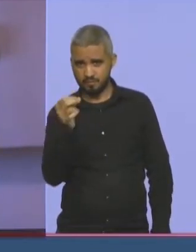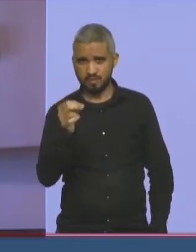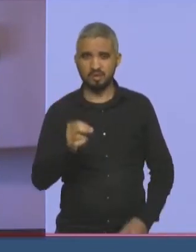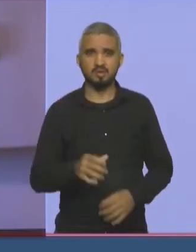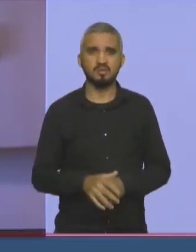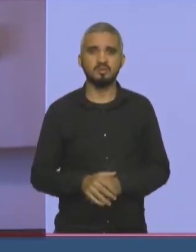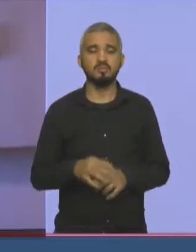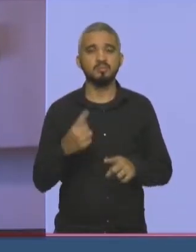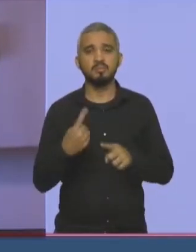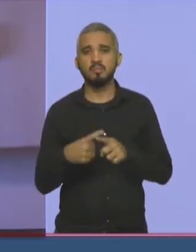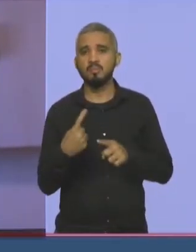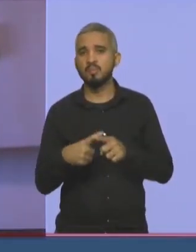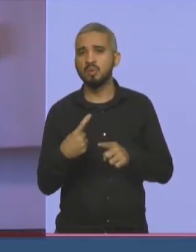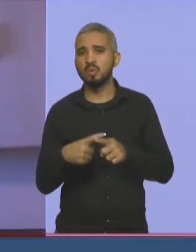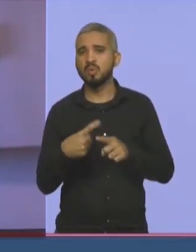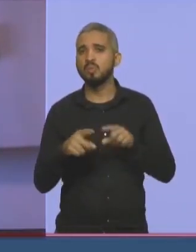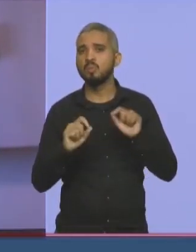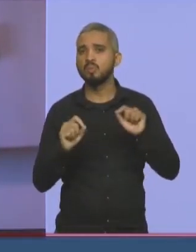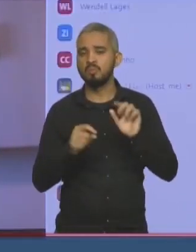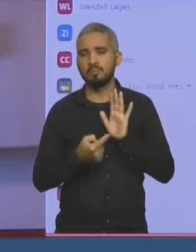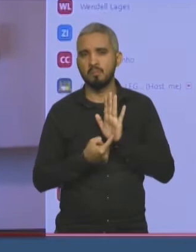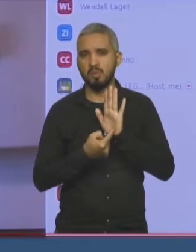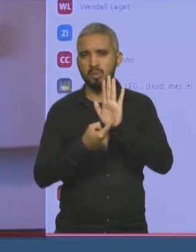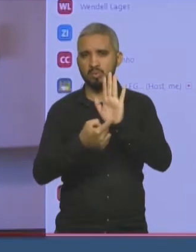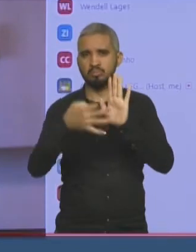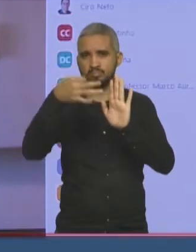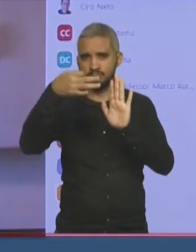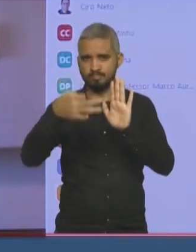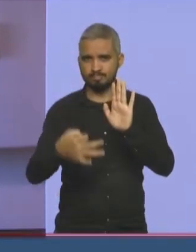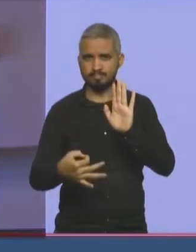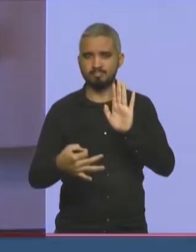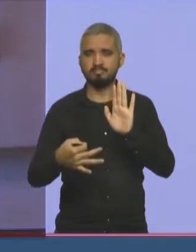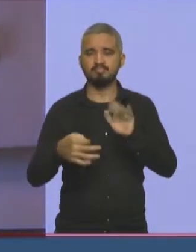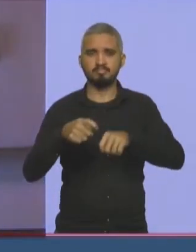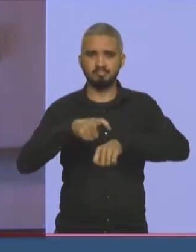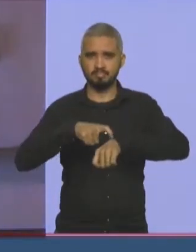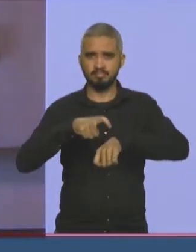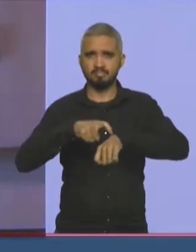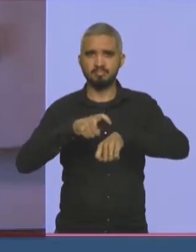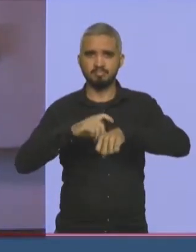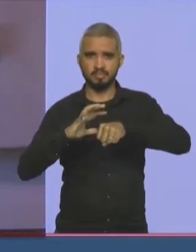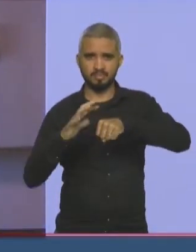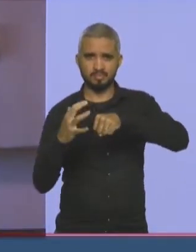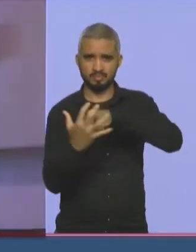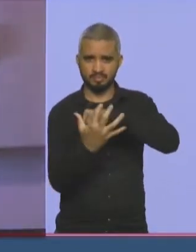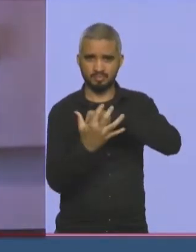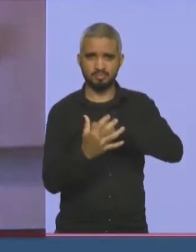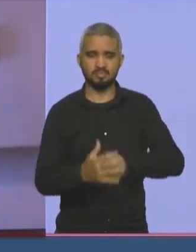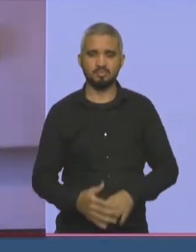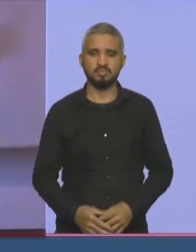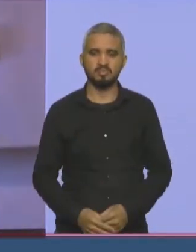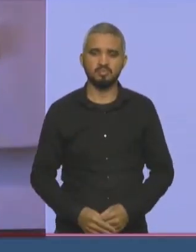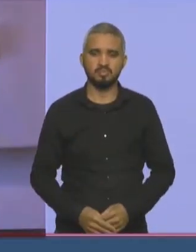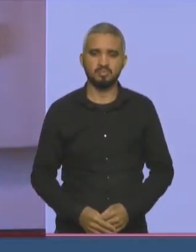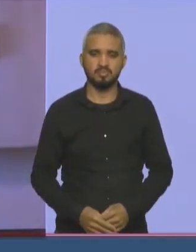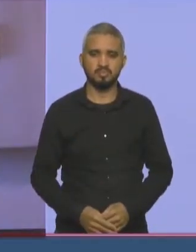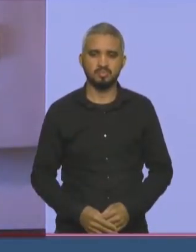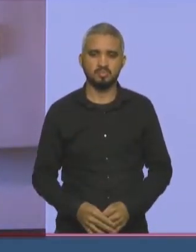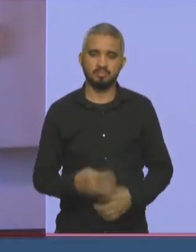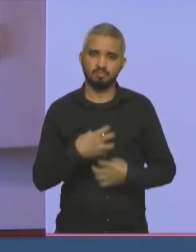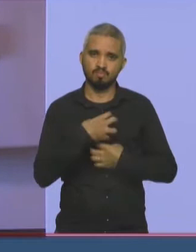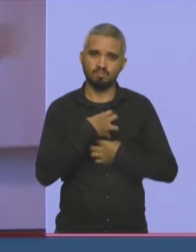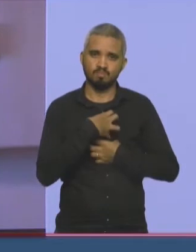exemplos nesse momento aí em combate ao Covid-19. quero destacar o meu sentimento de